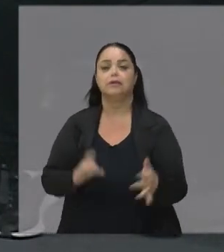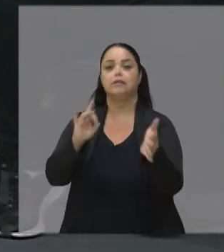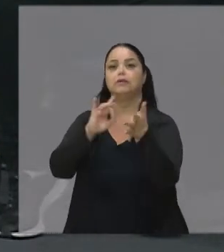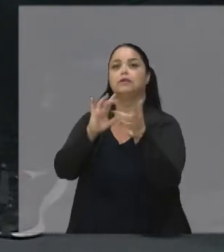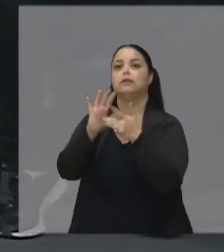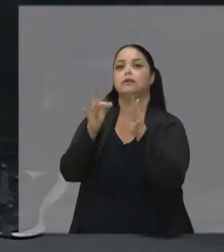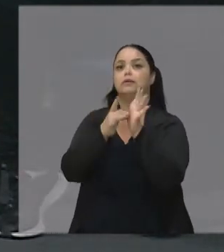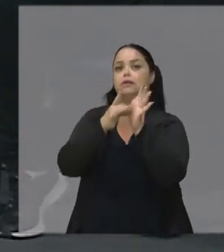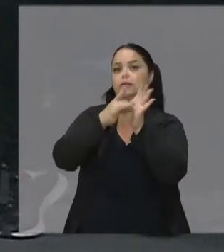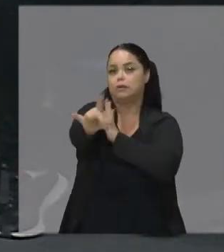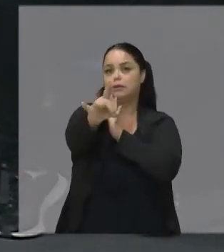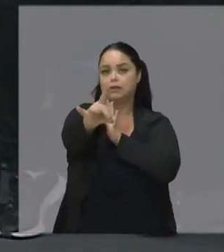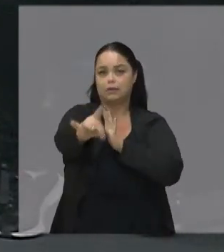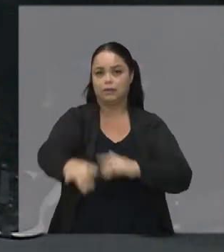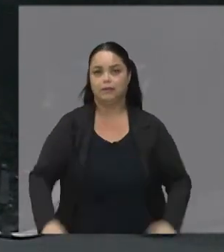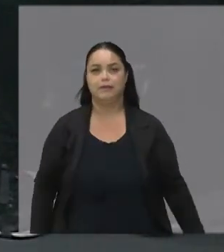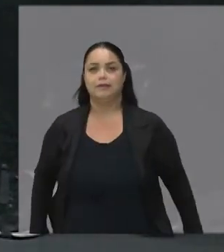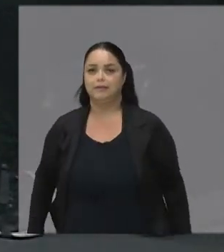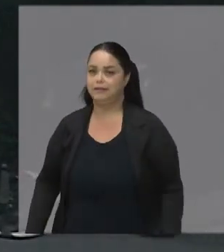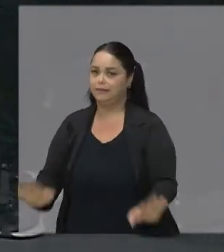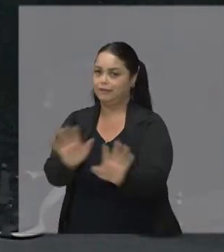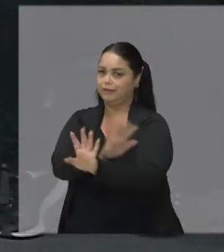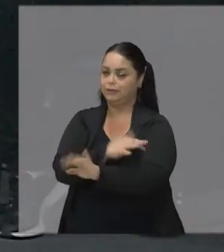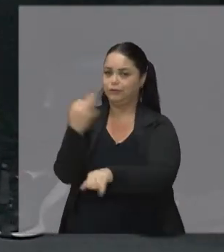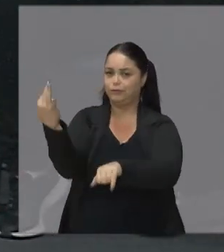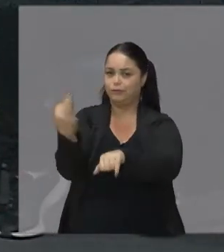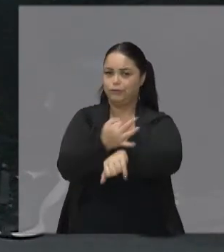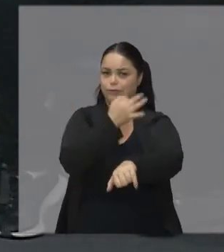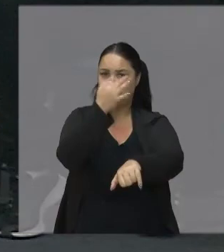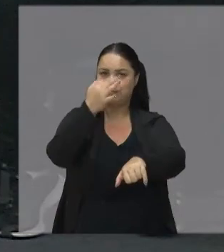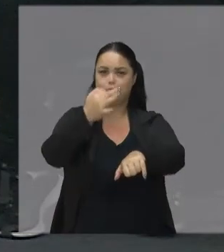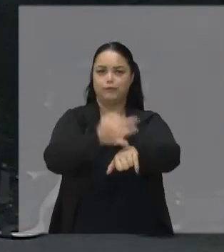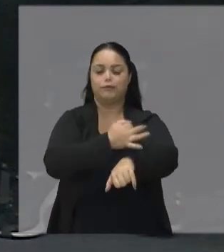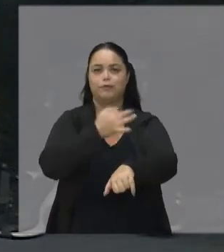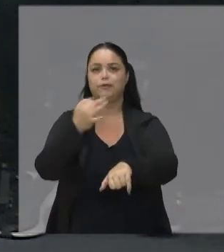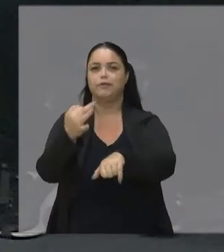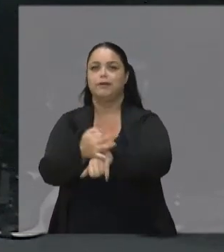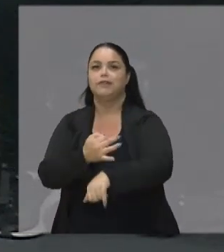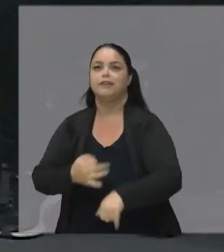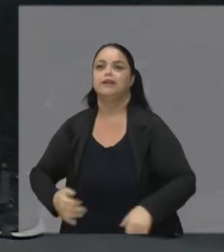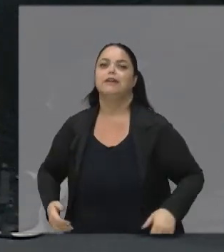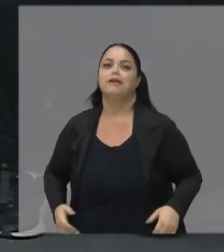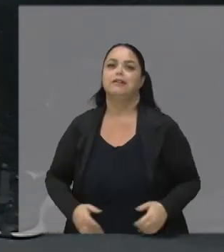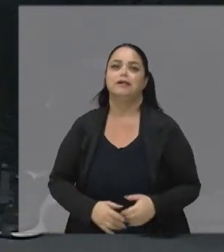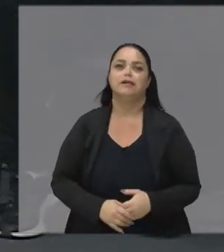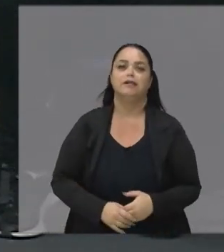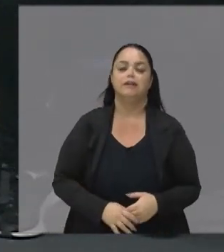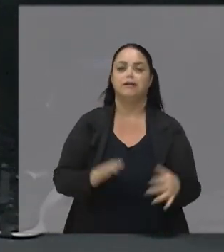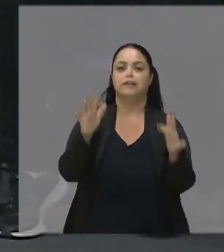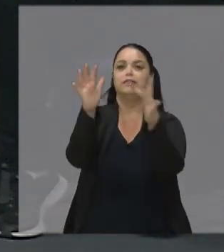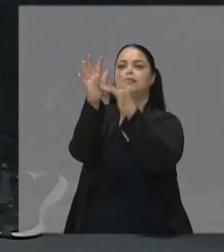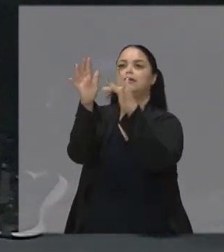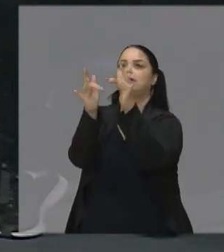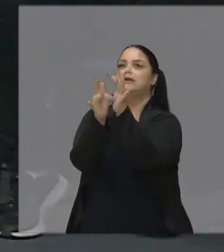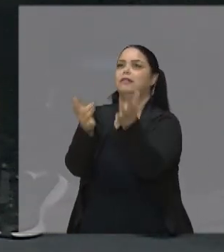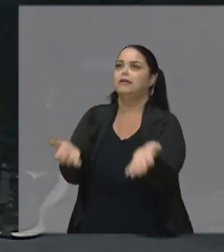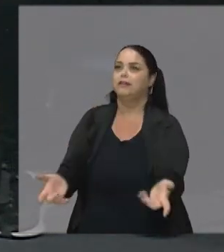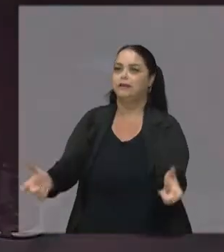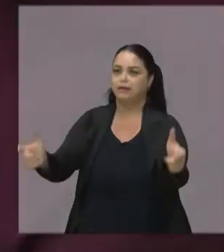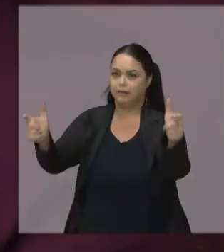A vitória do Senhor Não resistirá Jesus Cristo O